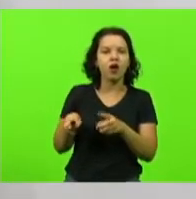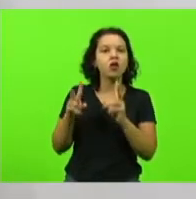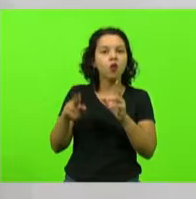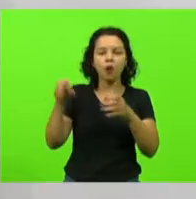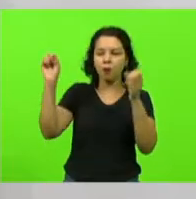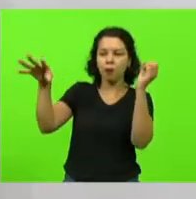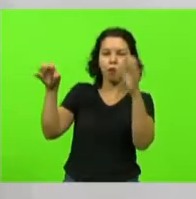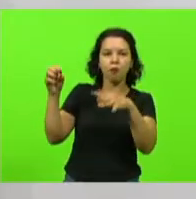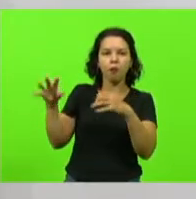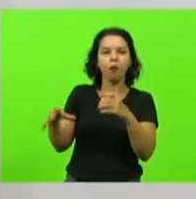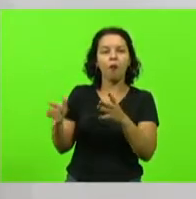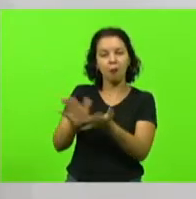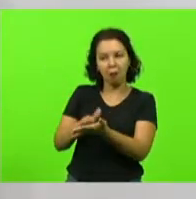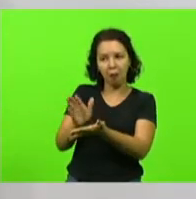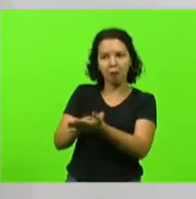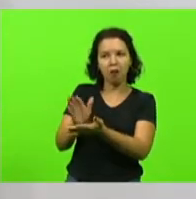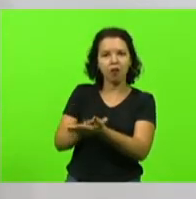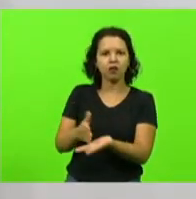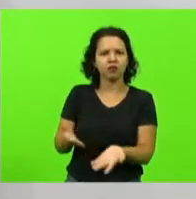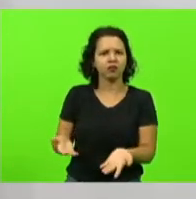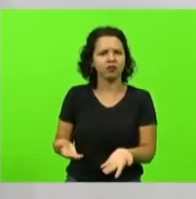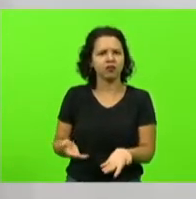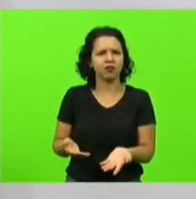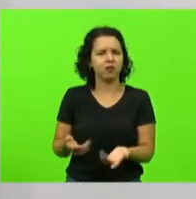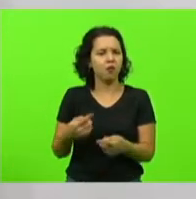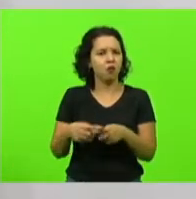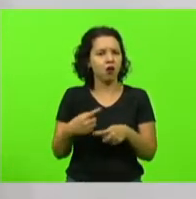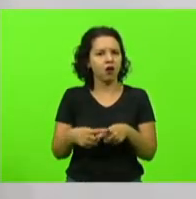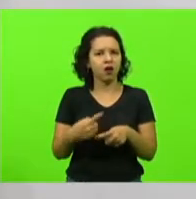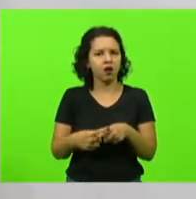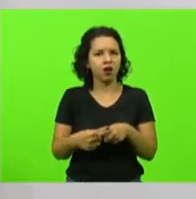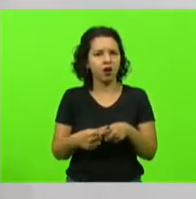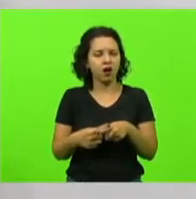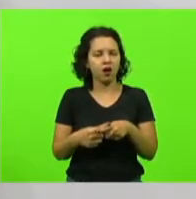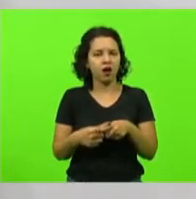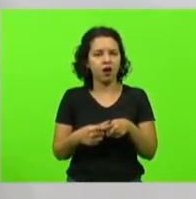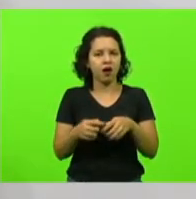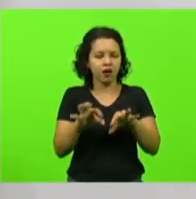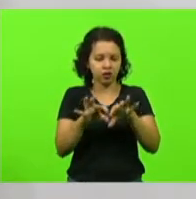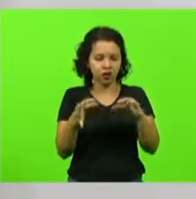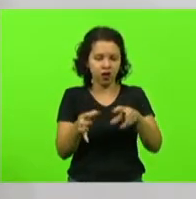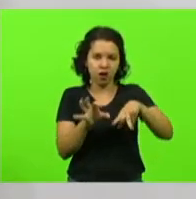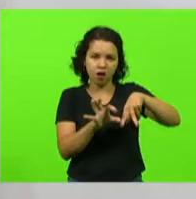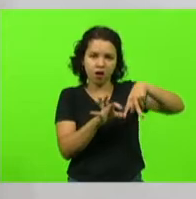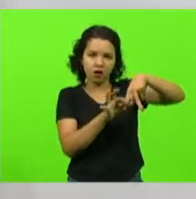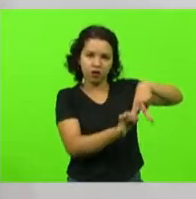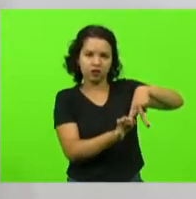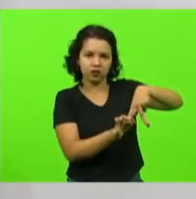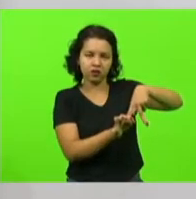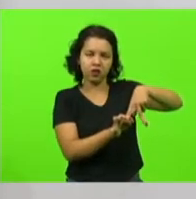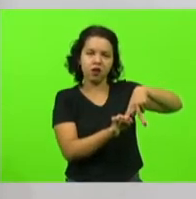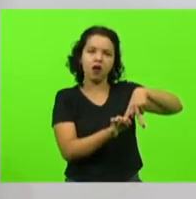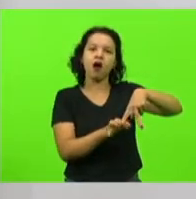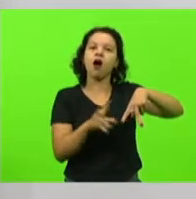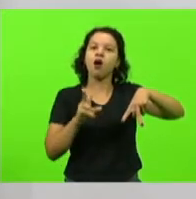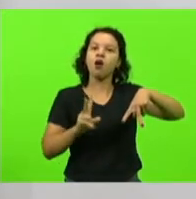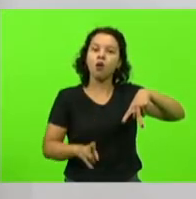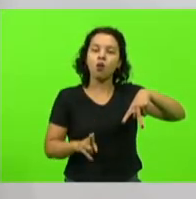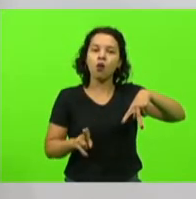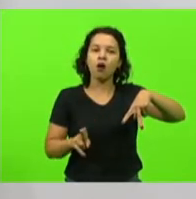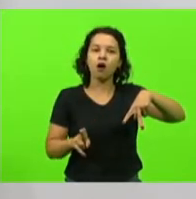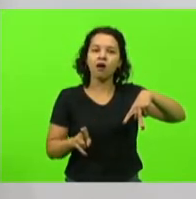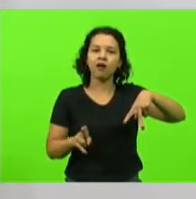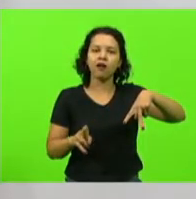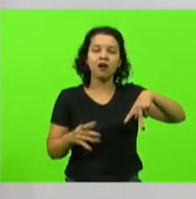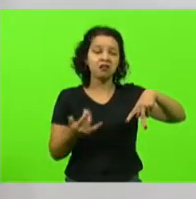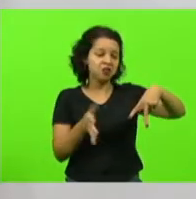ele. É assim que funciona, porque a tornozeleira eletrônica ela fornece um status e é um ornamento simplesmente,